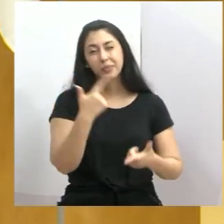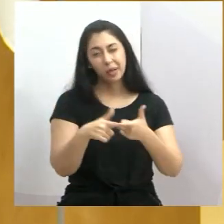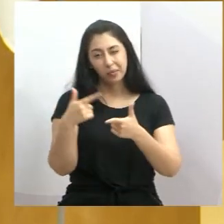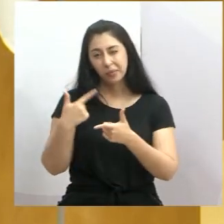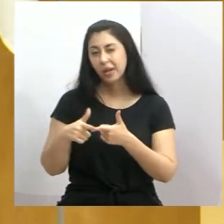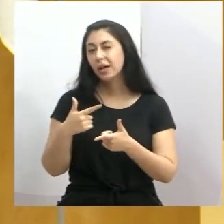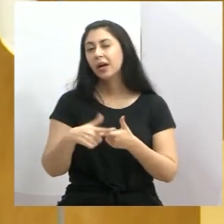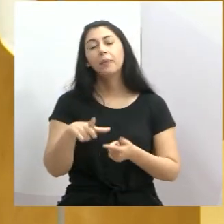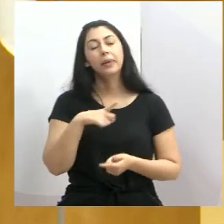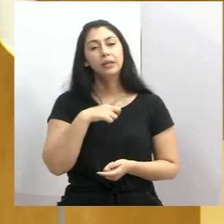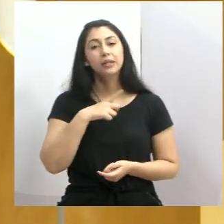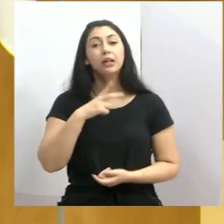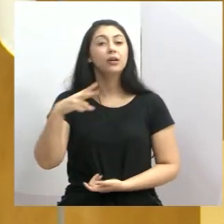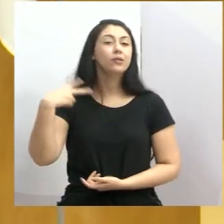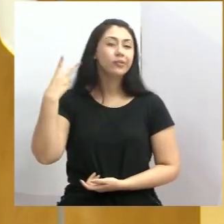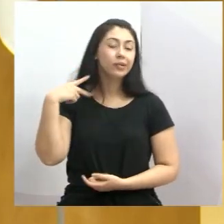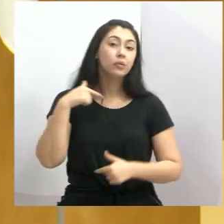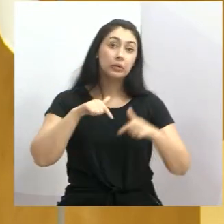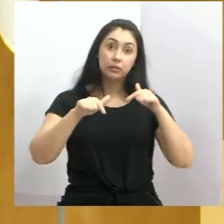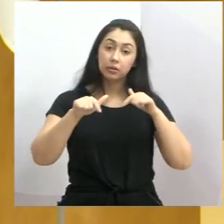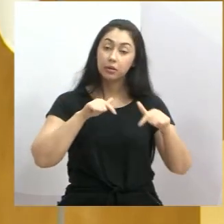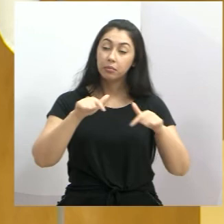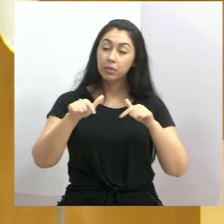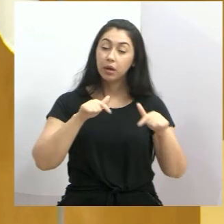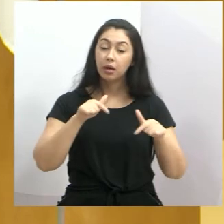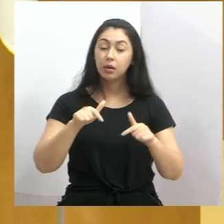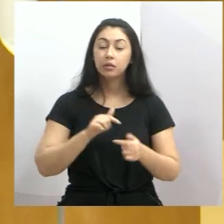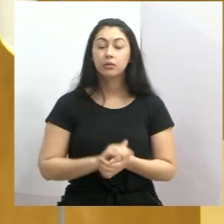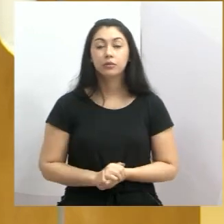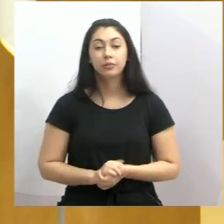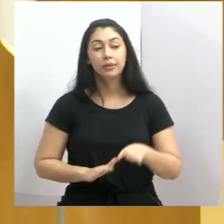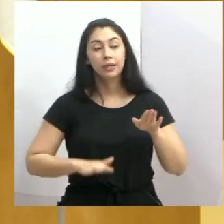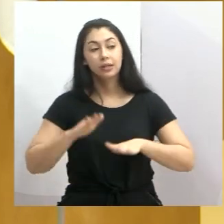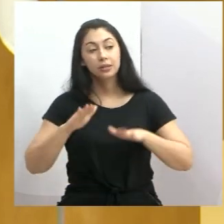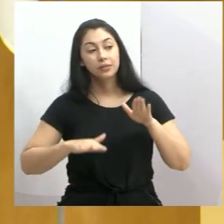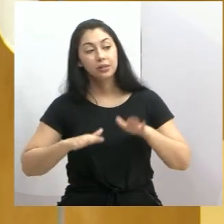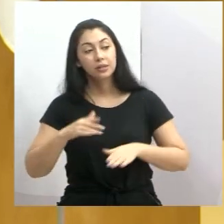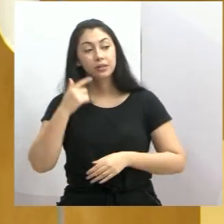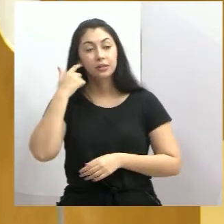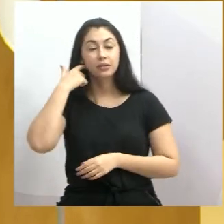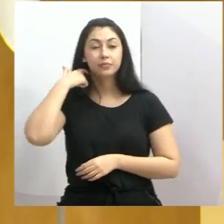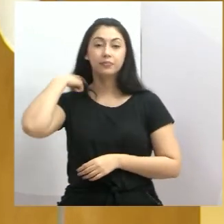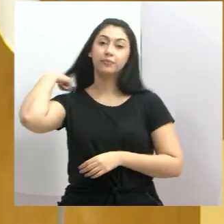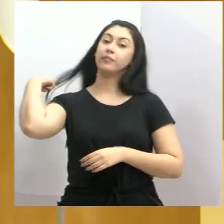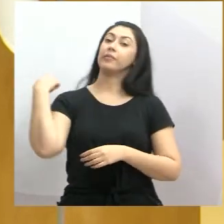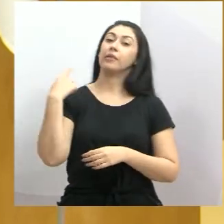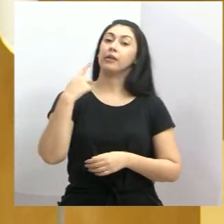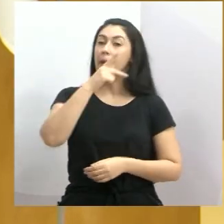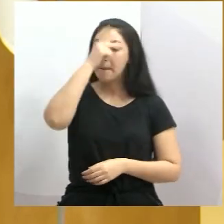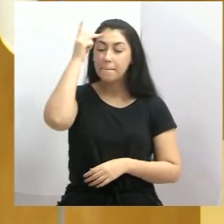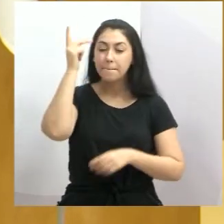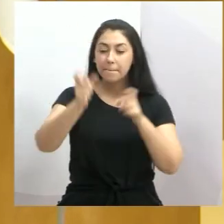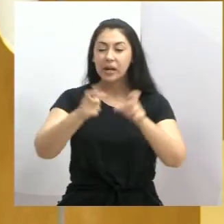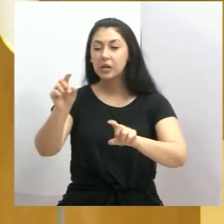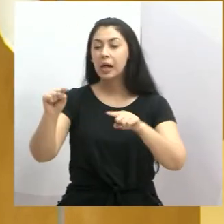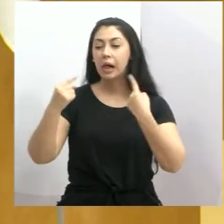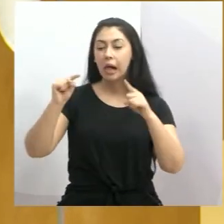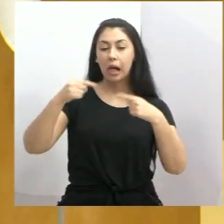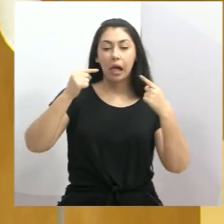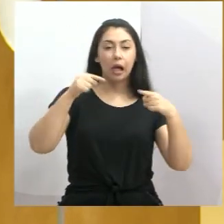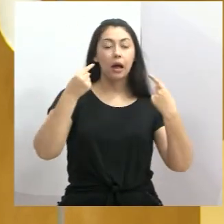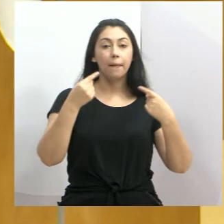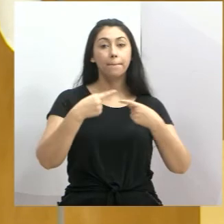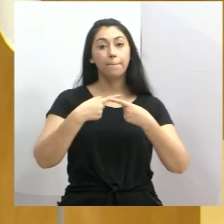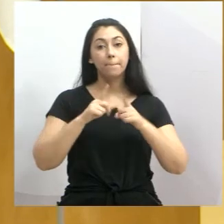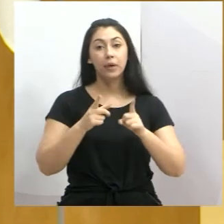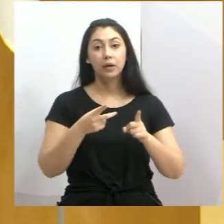O vereador vem num grande trabalho e muitas vezes as pessoas criticam, mas não viu o que você já